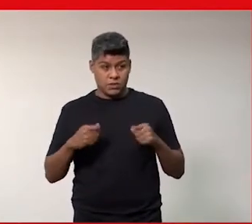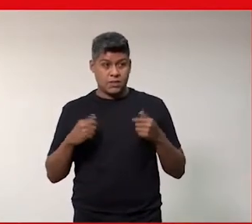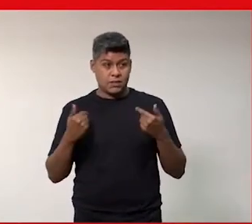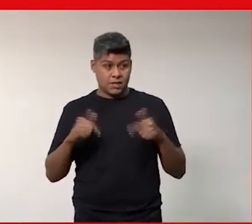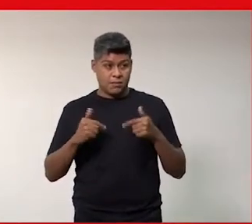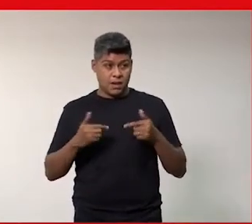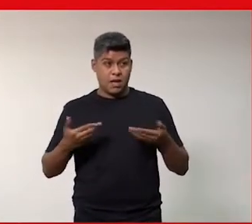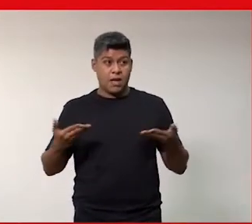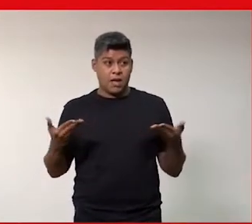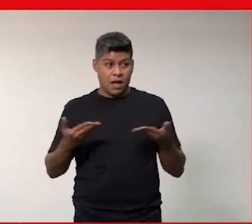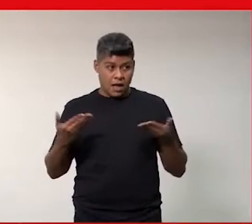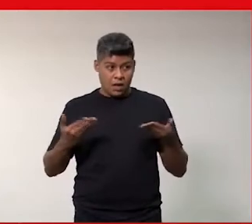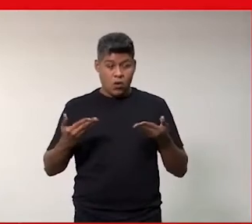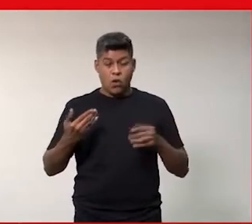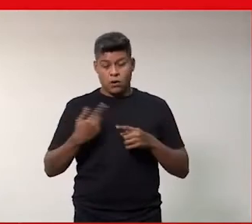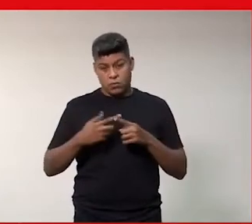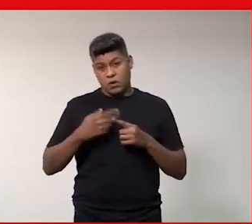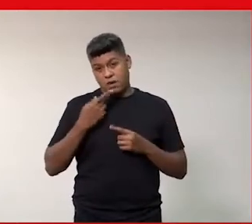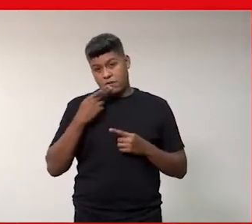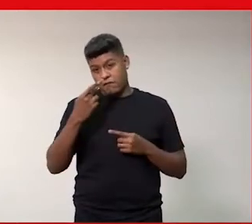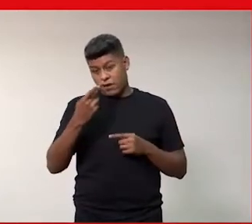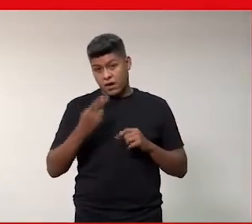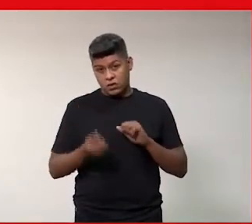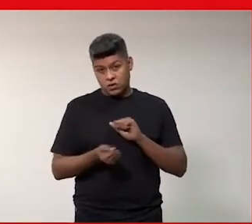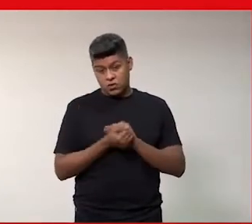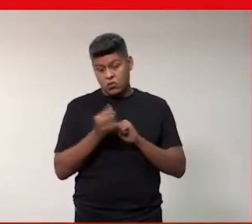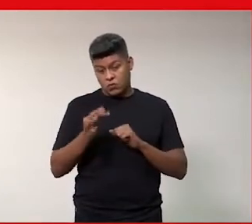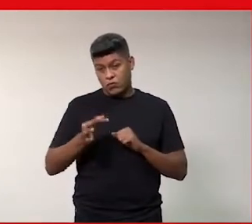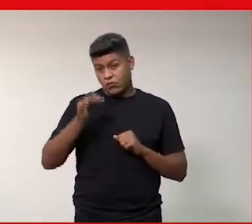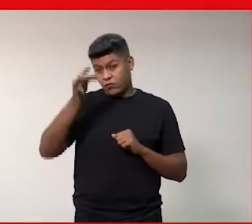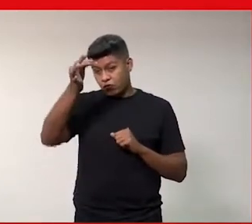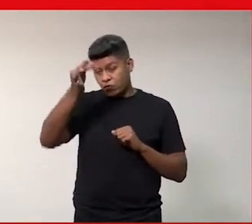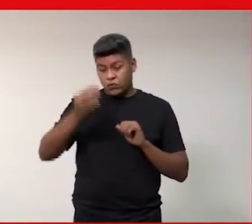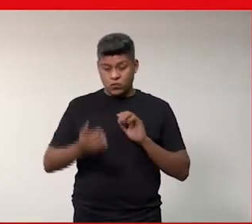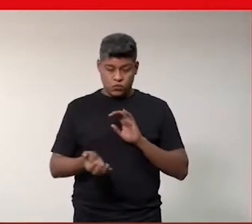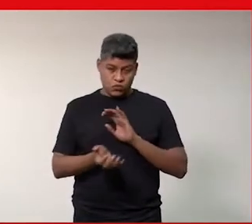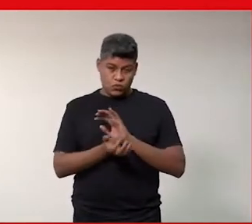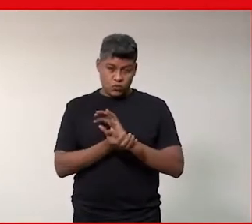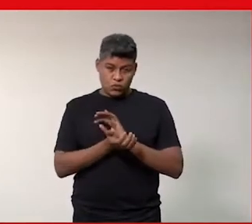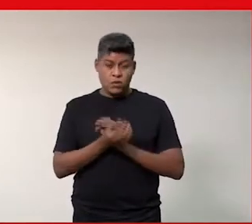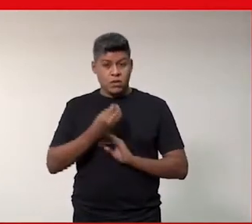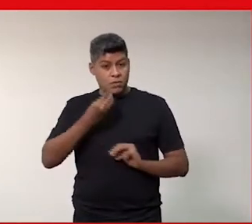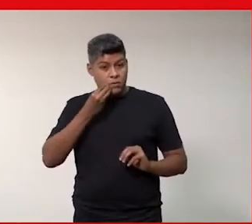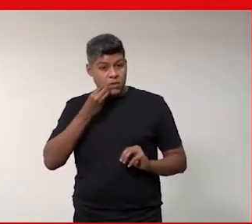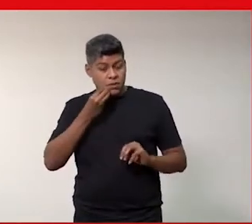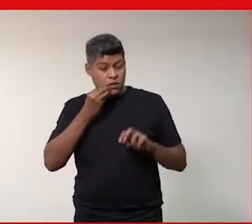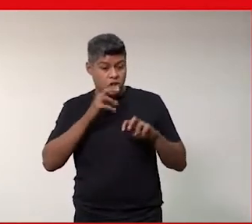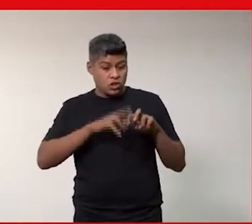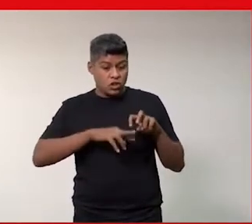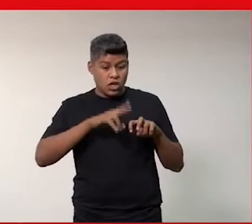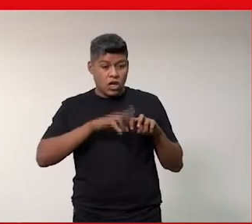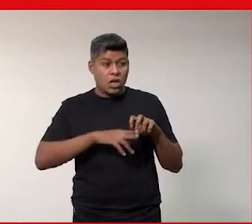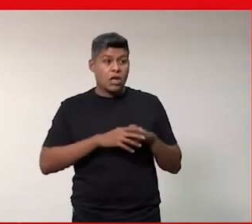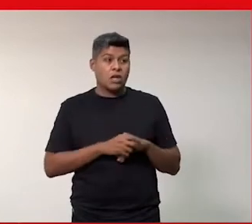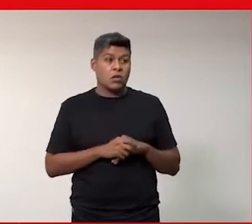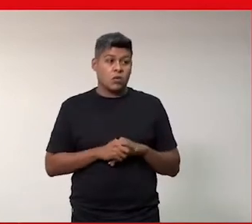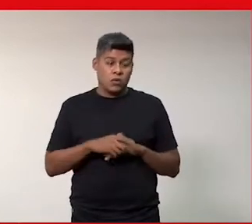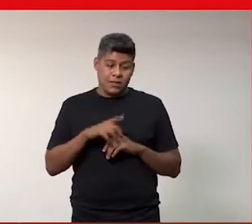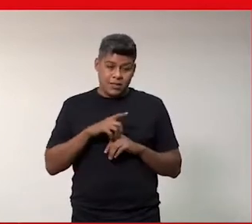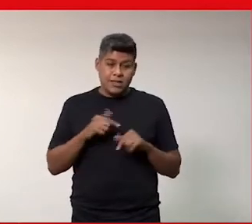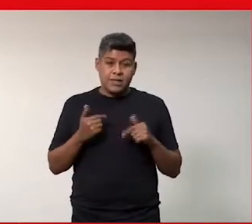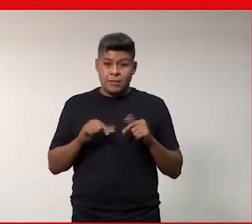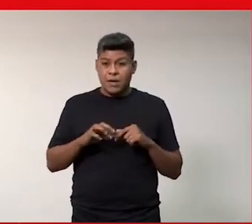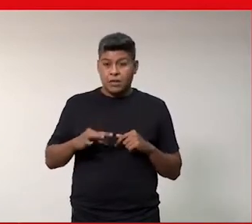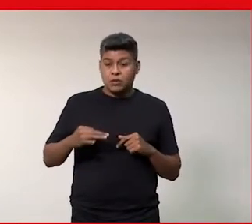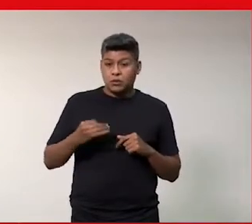agora porque a gente vai falar isso para as futuras gerações, a gente vai falar de perspectiva de gênero, de lentes de gênero, para poder trabalhar